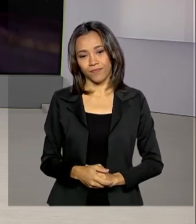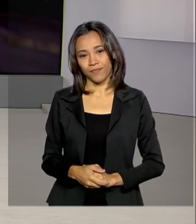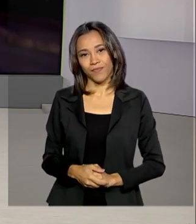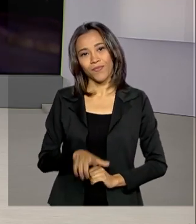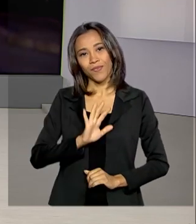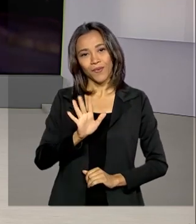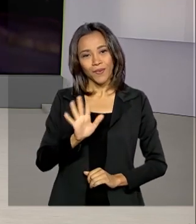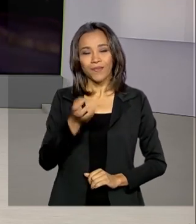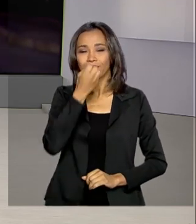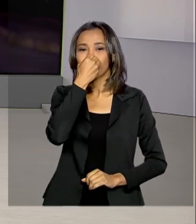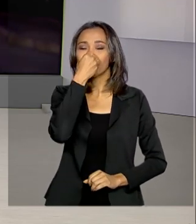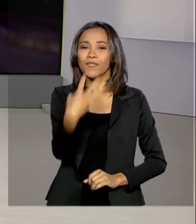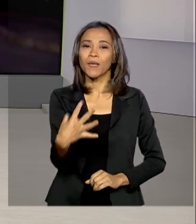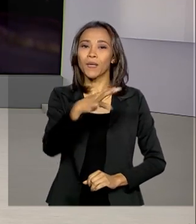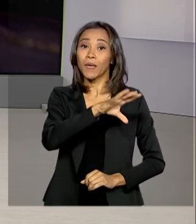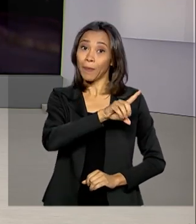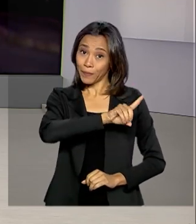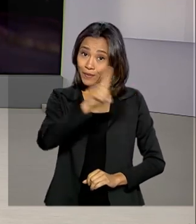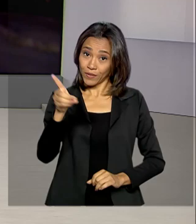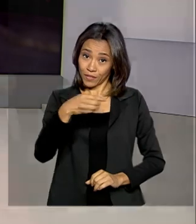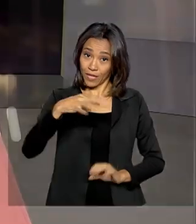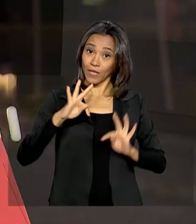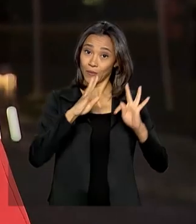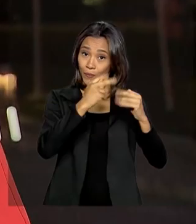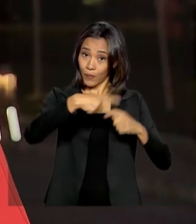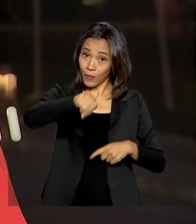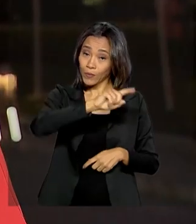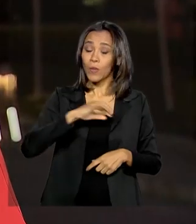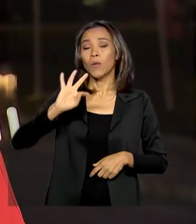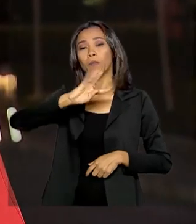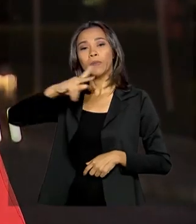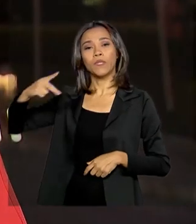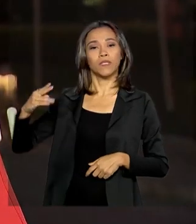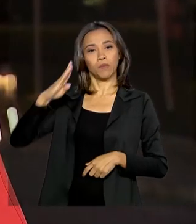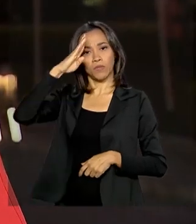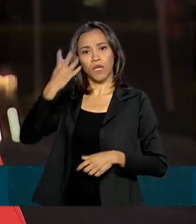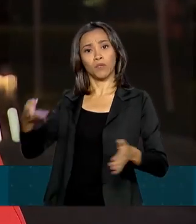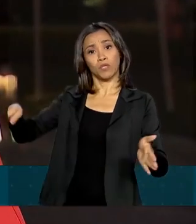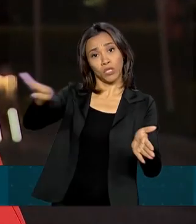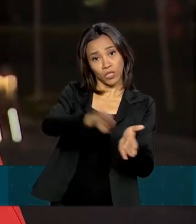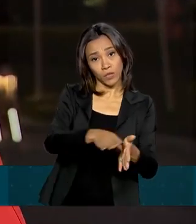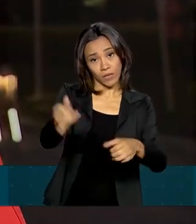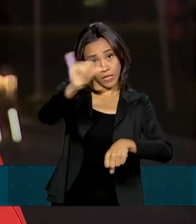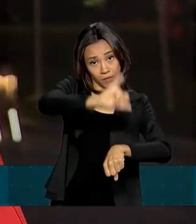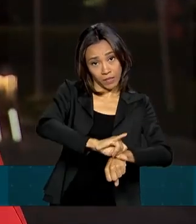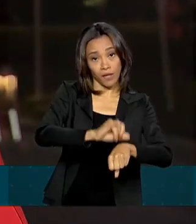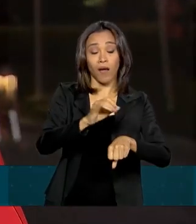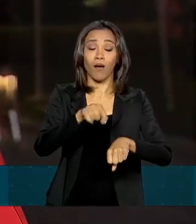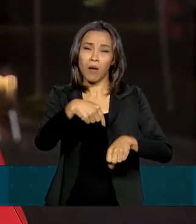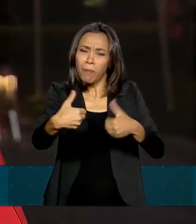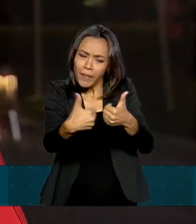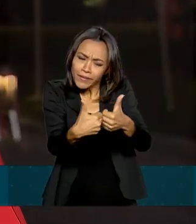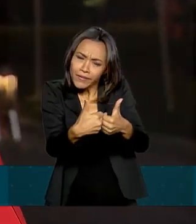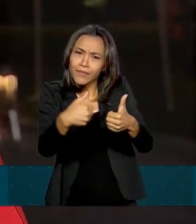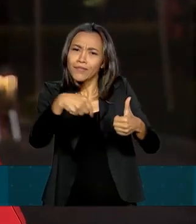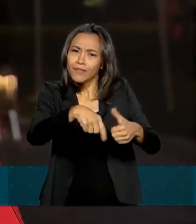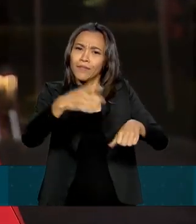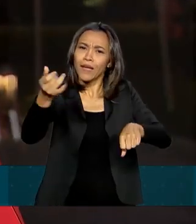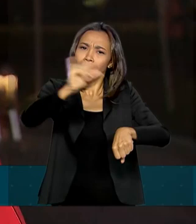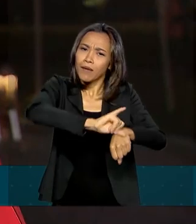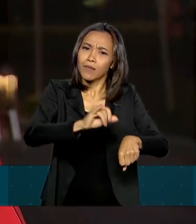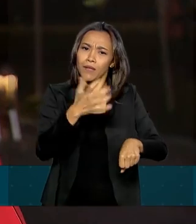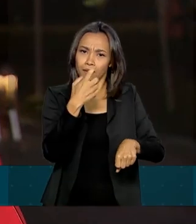Olá, Renata! Bom dia a você, bom dia a todos. O presidente Jair Bolsonaro chegou aqui à base aérea de Palã, pertinho de Nova Delhi, por volta de 3 da tarde,